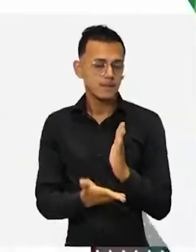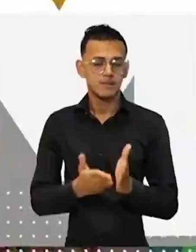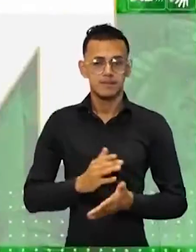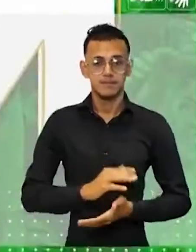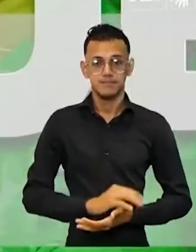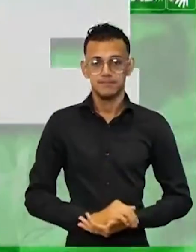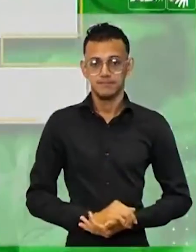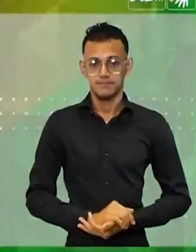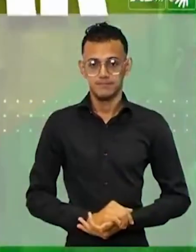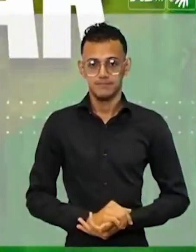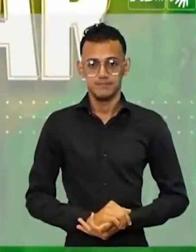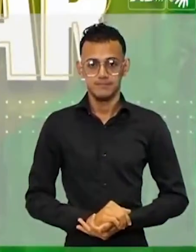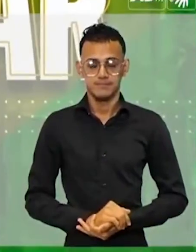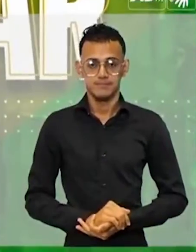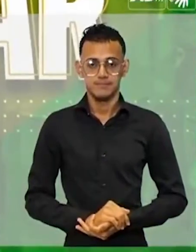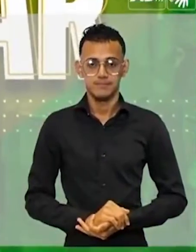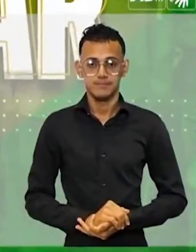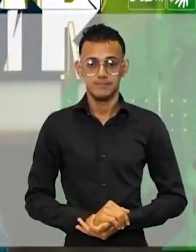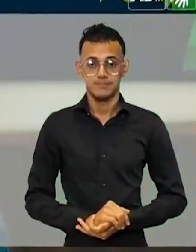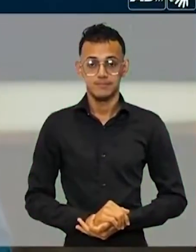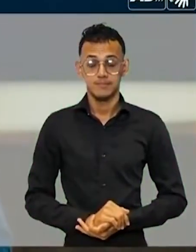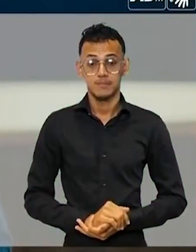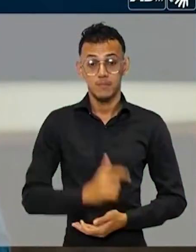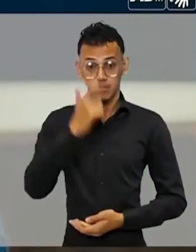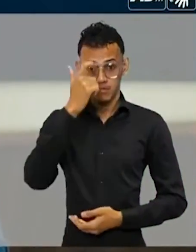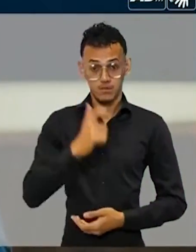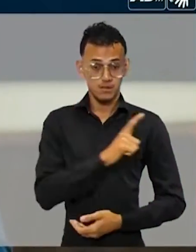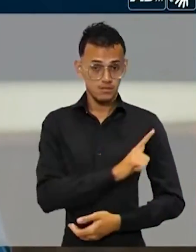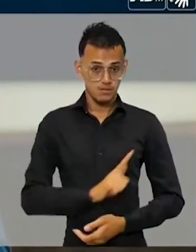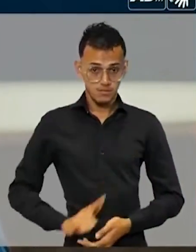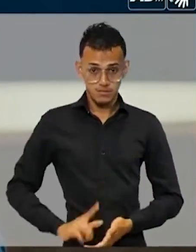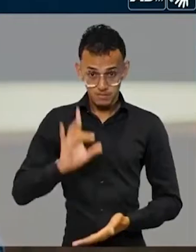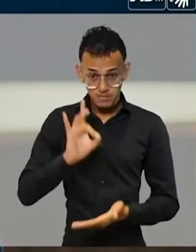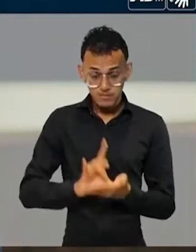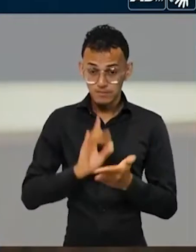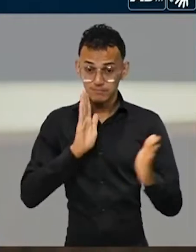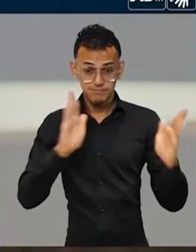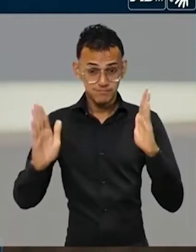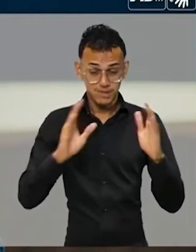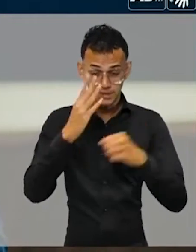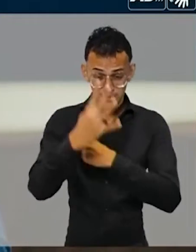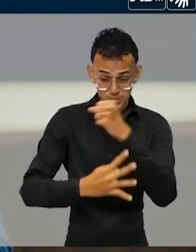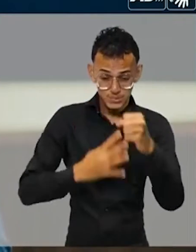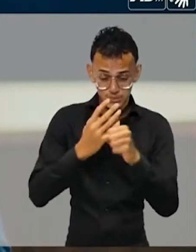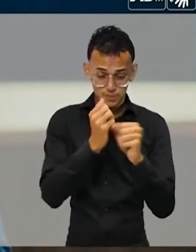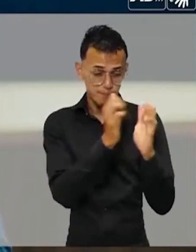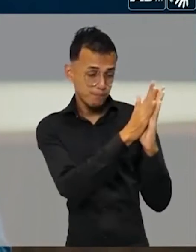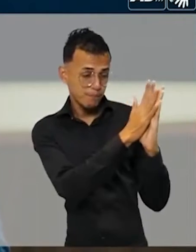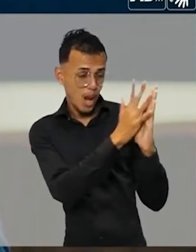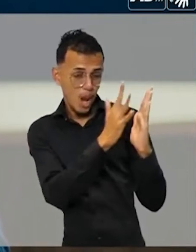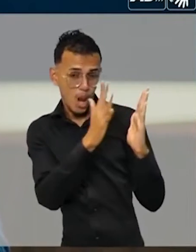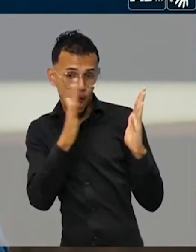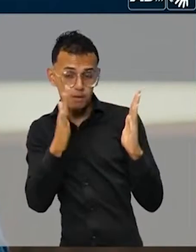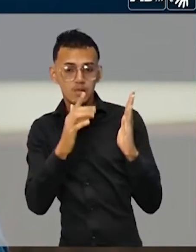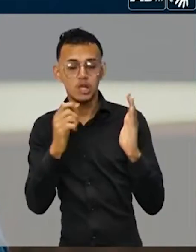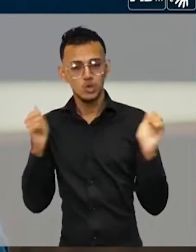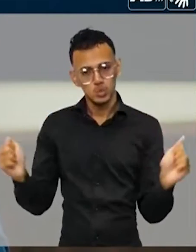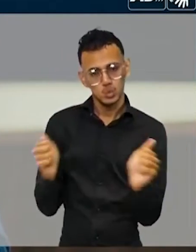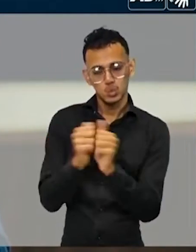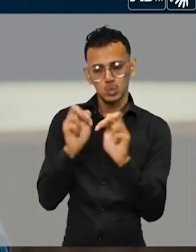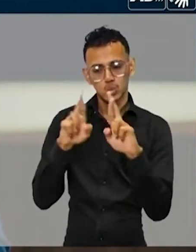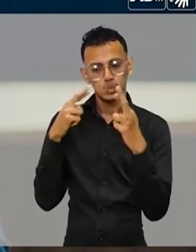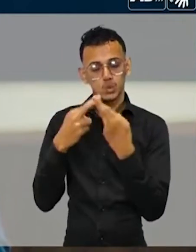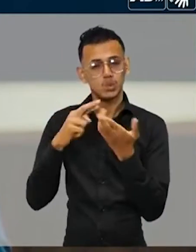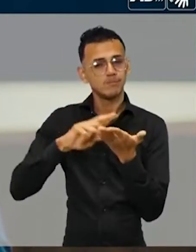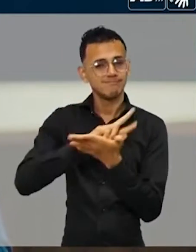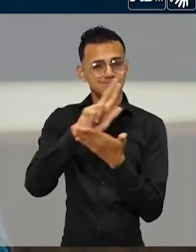Tem que continuar! Como governador, durante todo o meu mandato, estive nas reuniões com